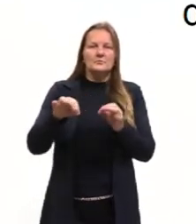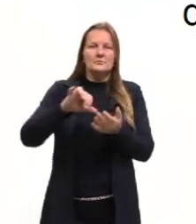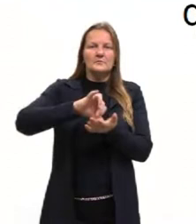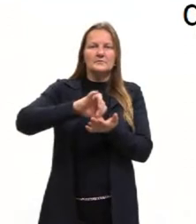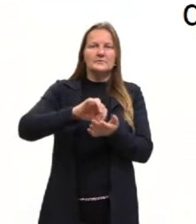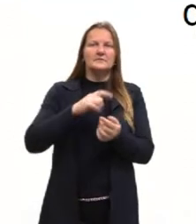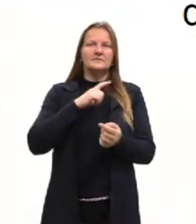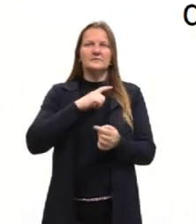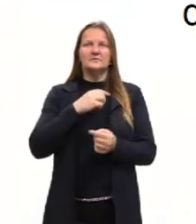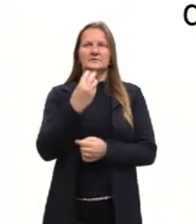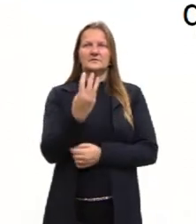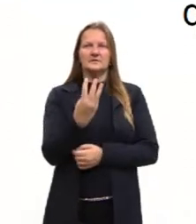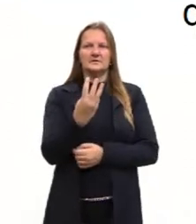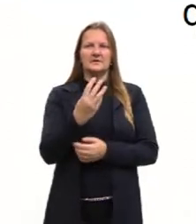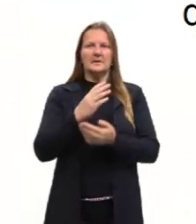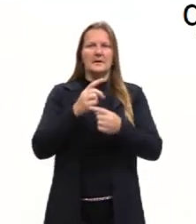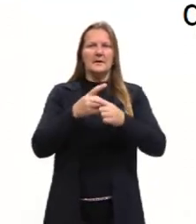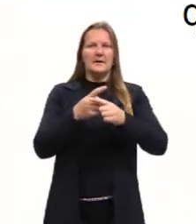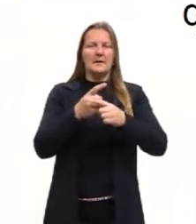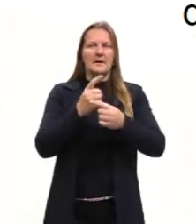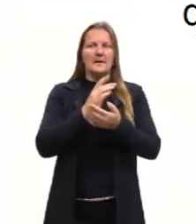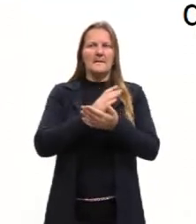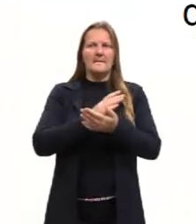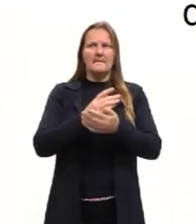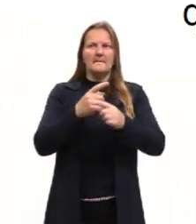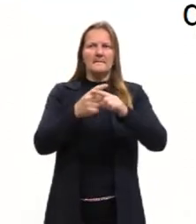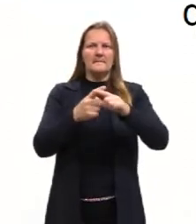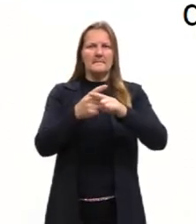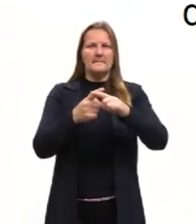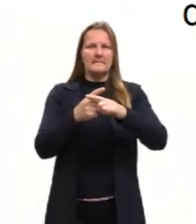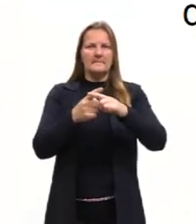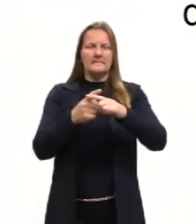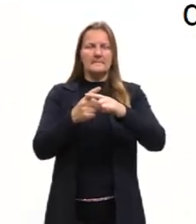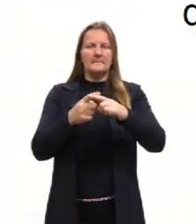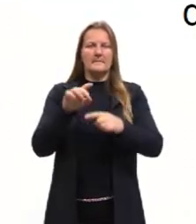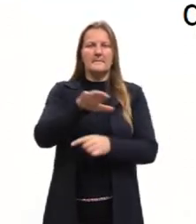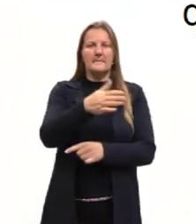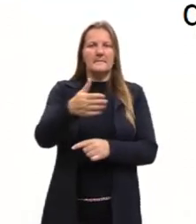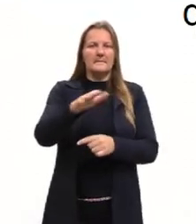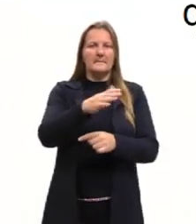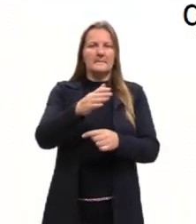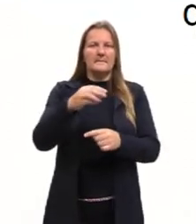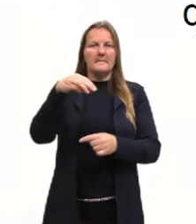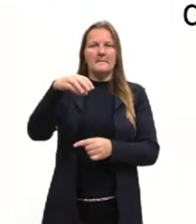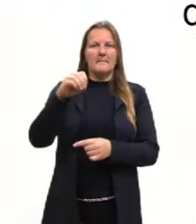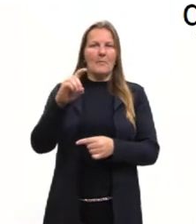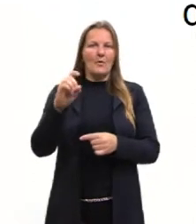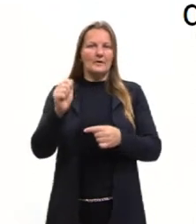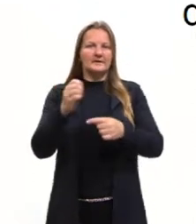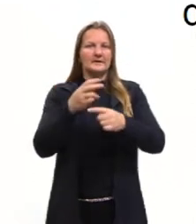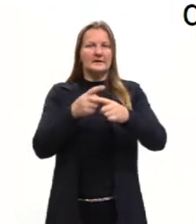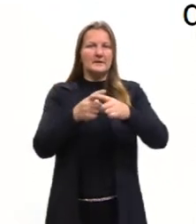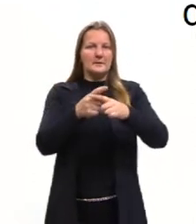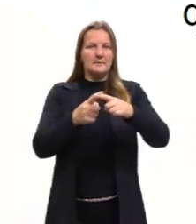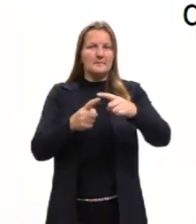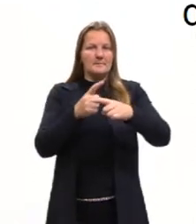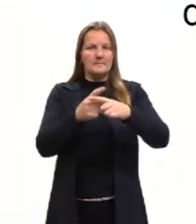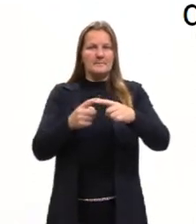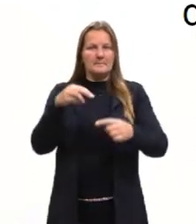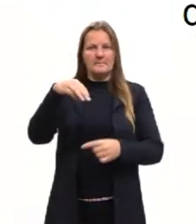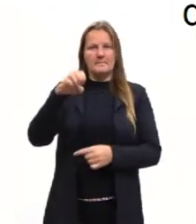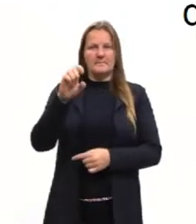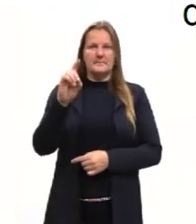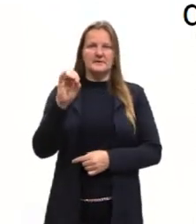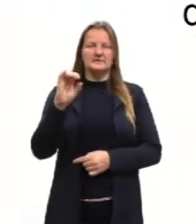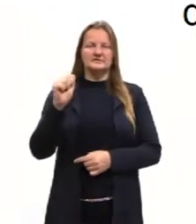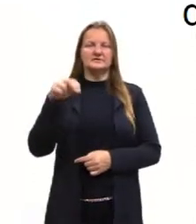nós nos referimos à média, moda e mediana. São métodos aplicados na estatística